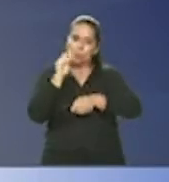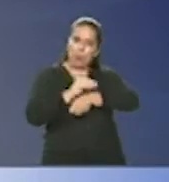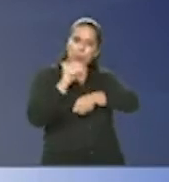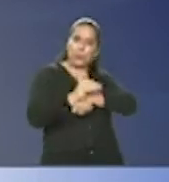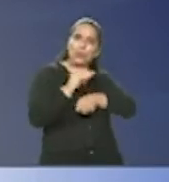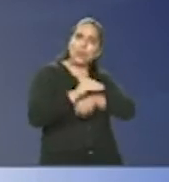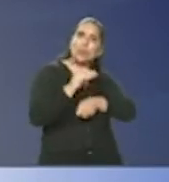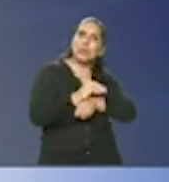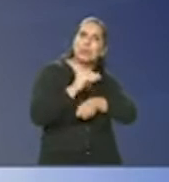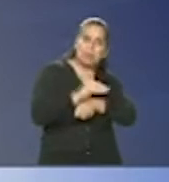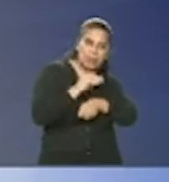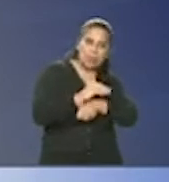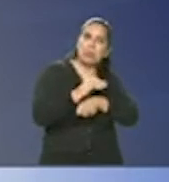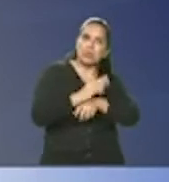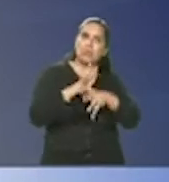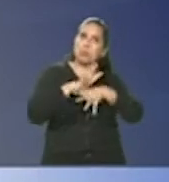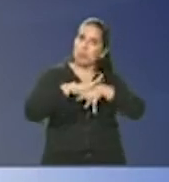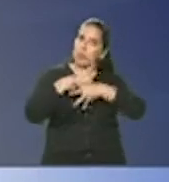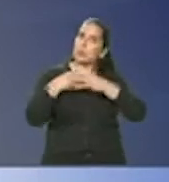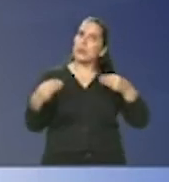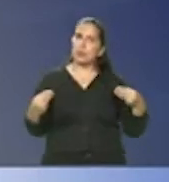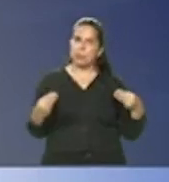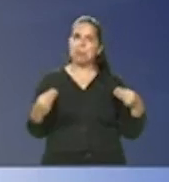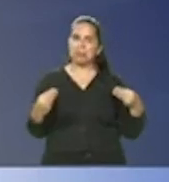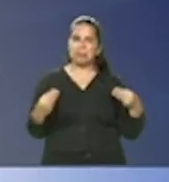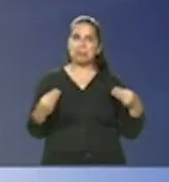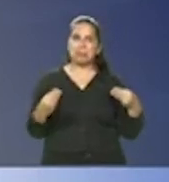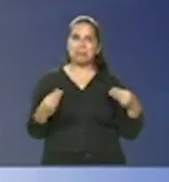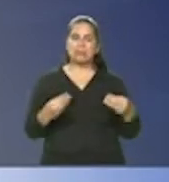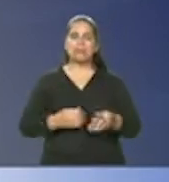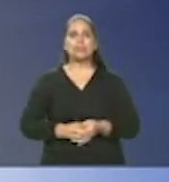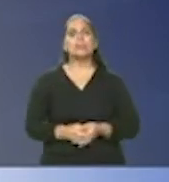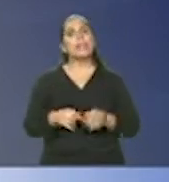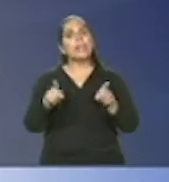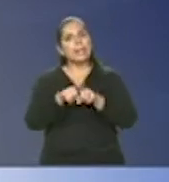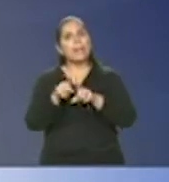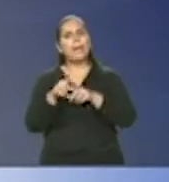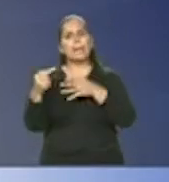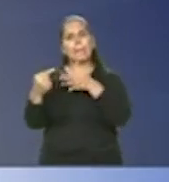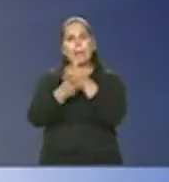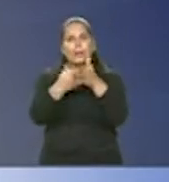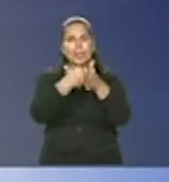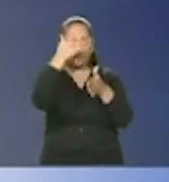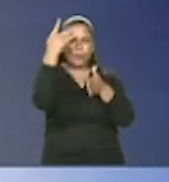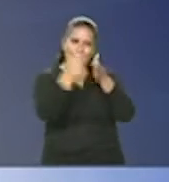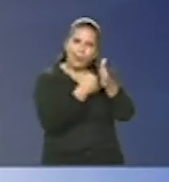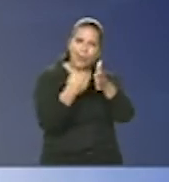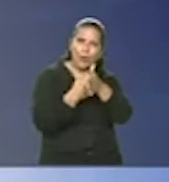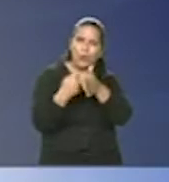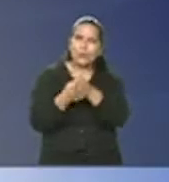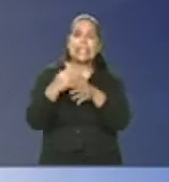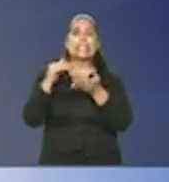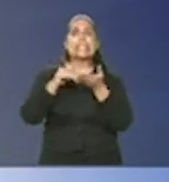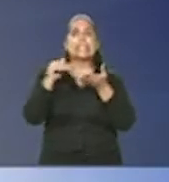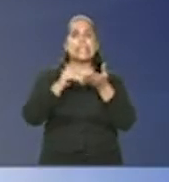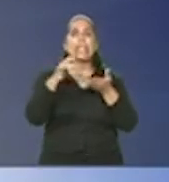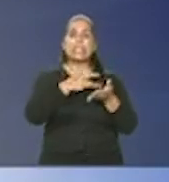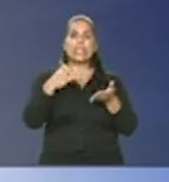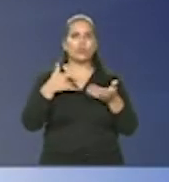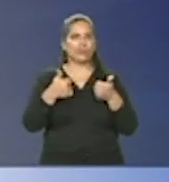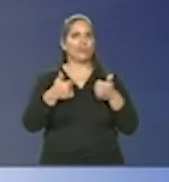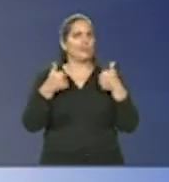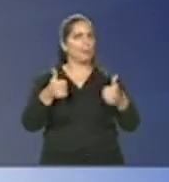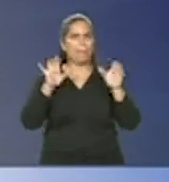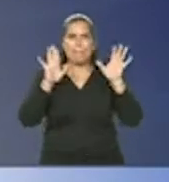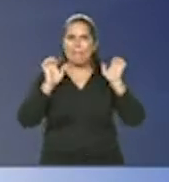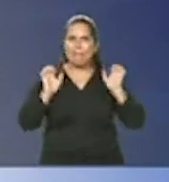e foi foi curada graças a Deus também tem me perguntado as pessoas perguntam a nossa secretária de saúde está muito bem